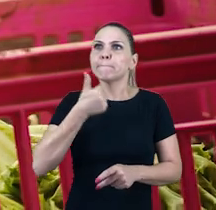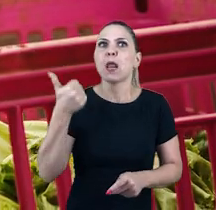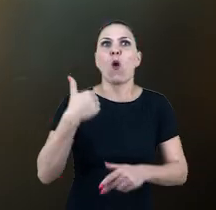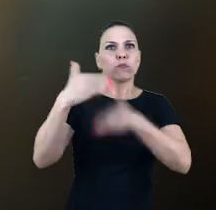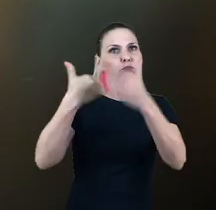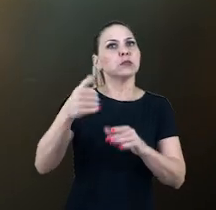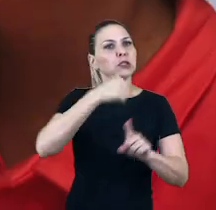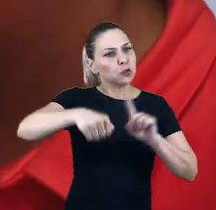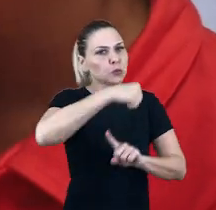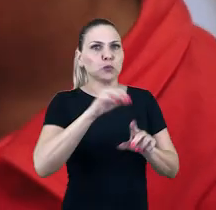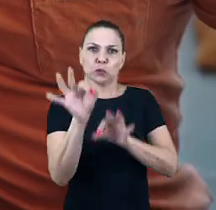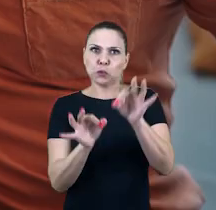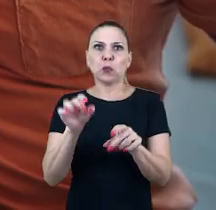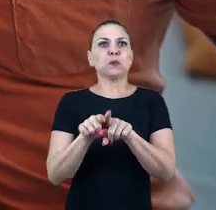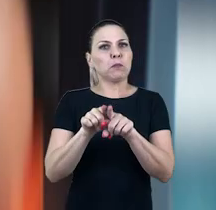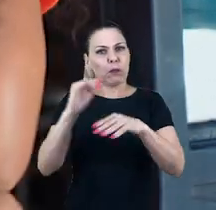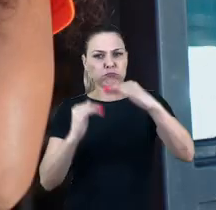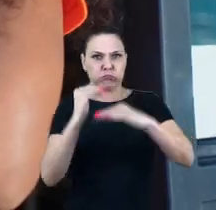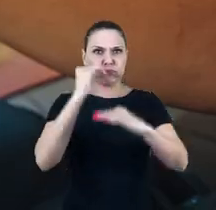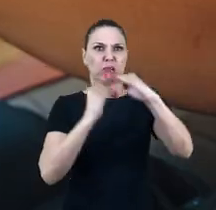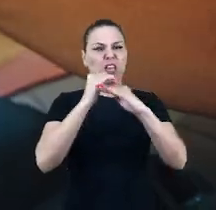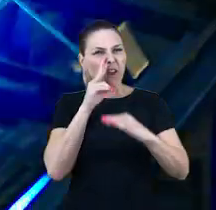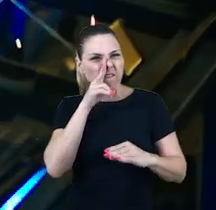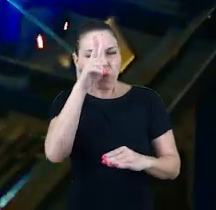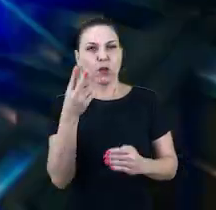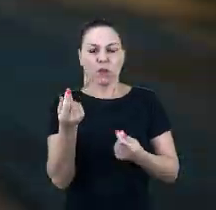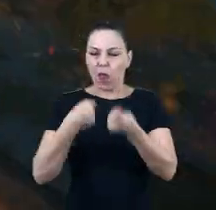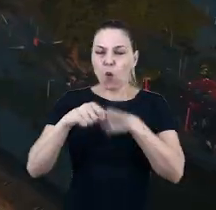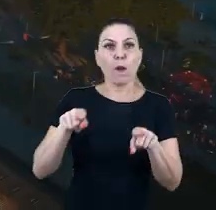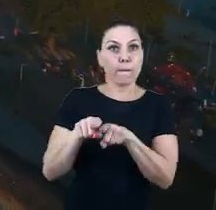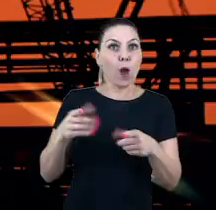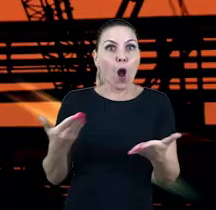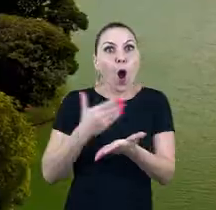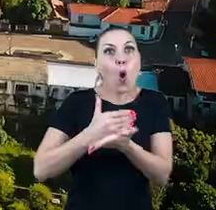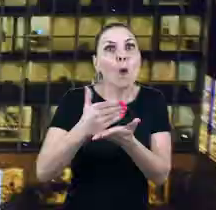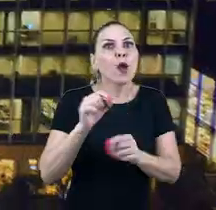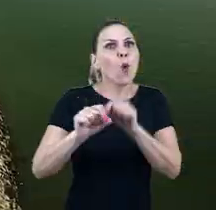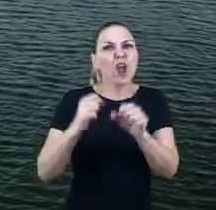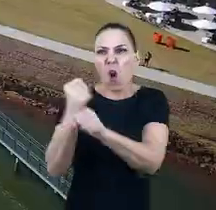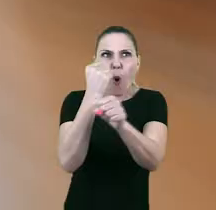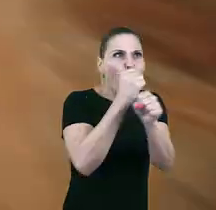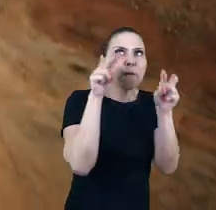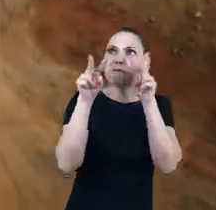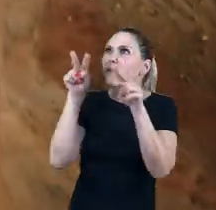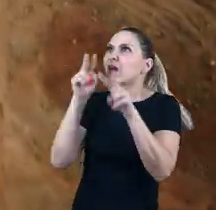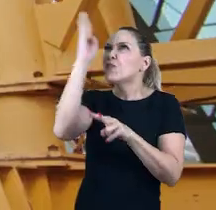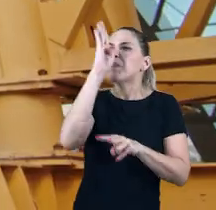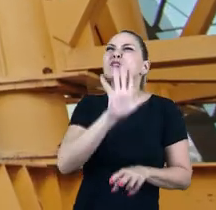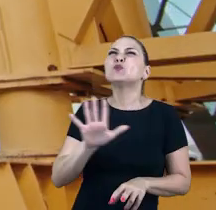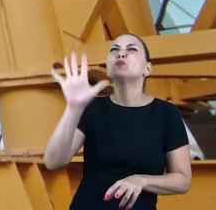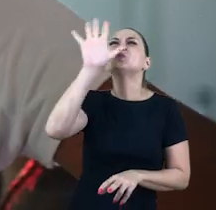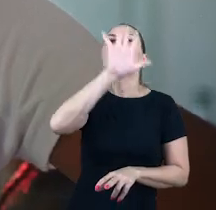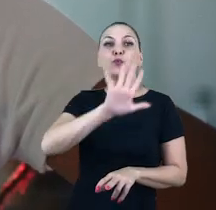justiça social, redução de desigualdades e fortalecimento da economia. A partir de agora, você vai ver obras em todos os cantos do país.